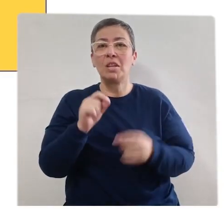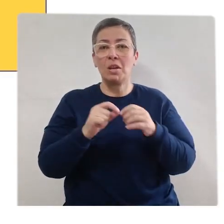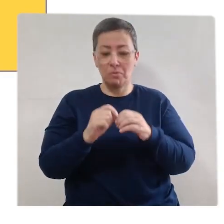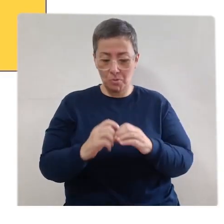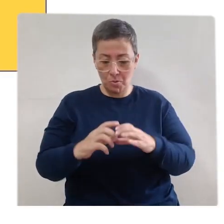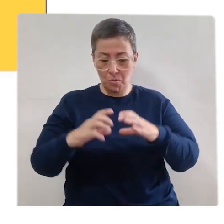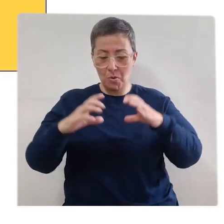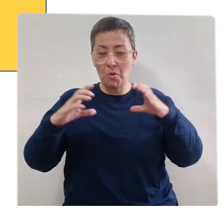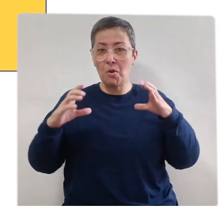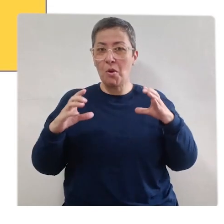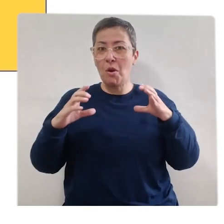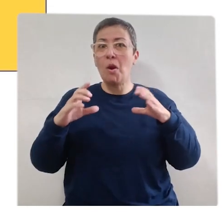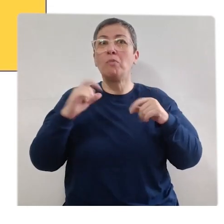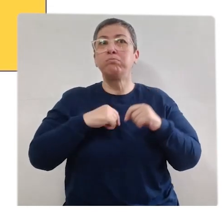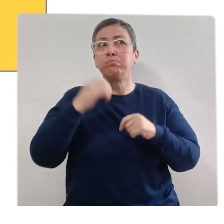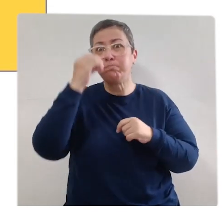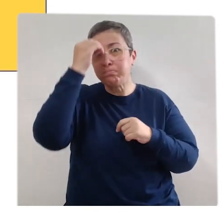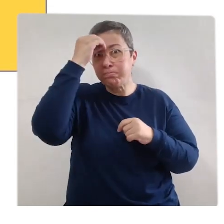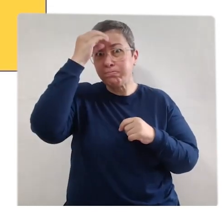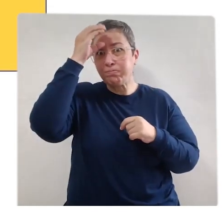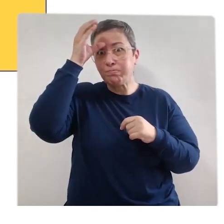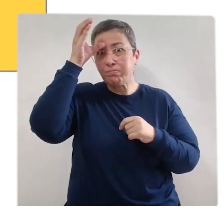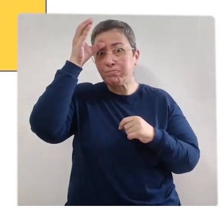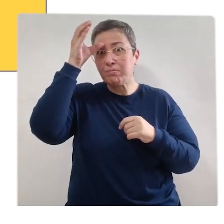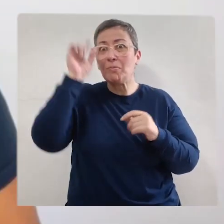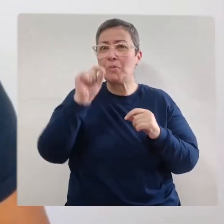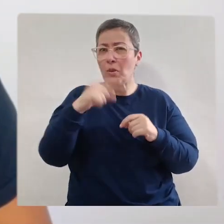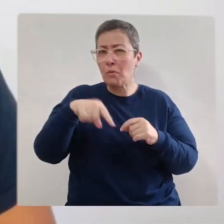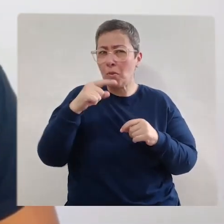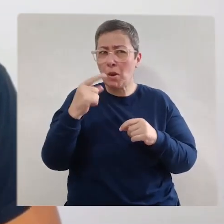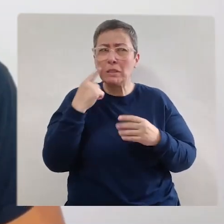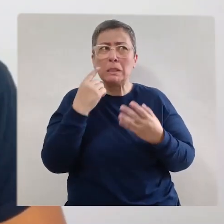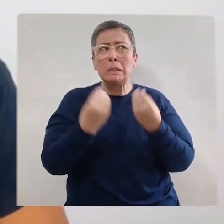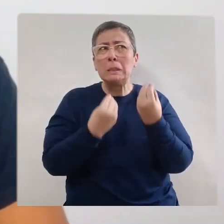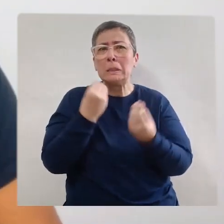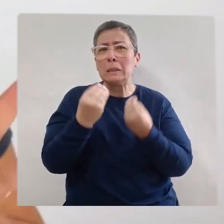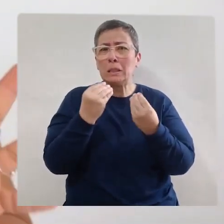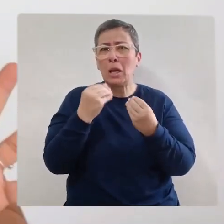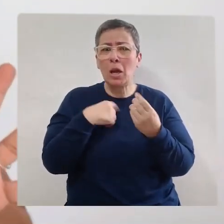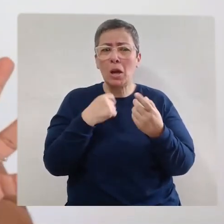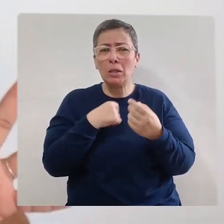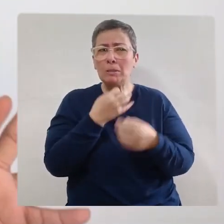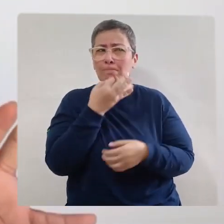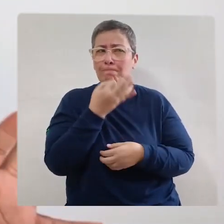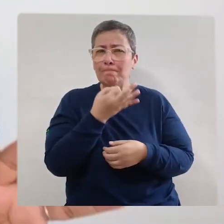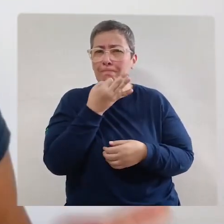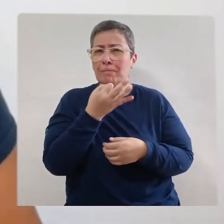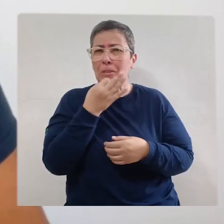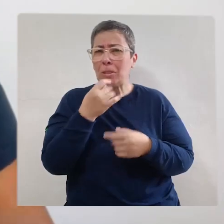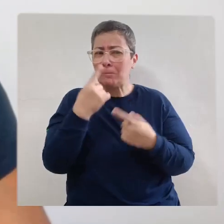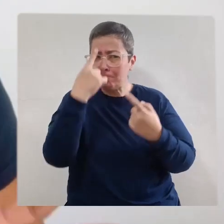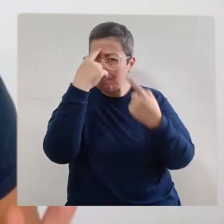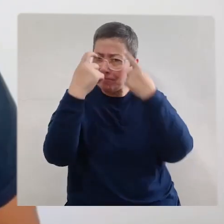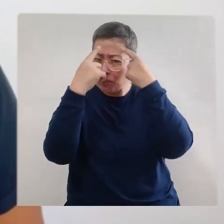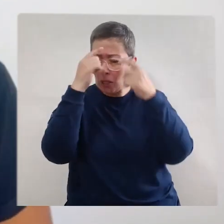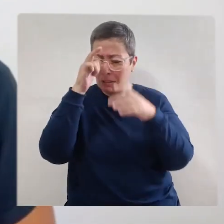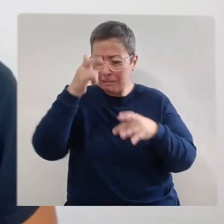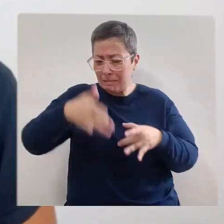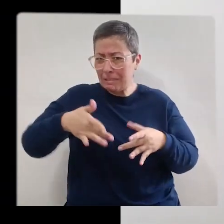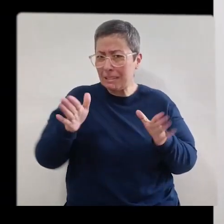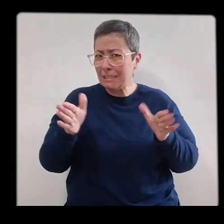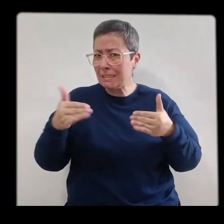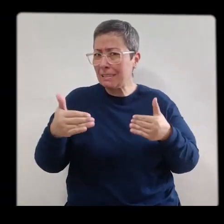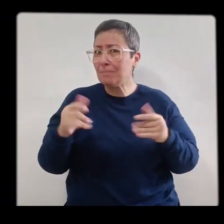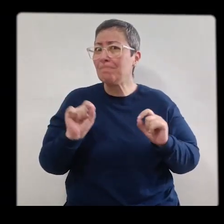Amplia os conhecimentos Você já tem alguns palpites do que tem nessa caixa?